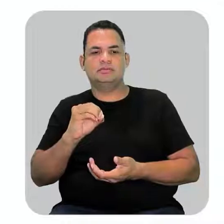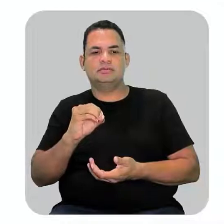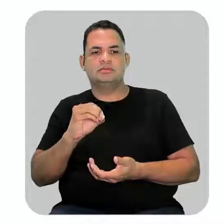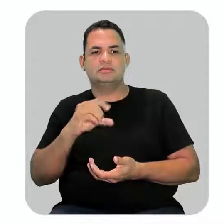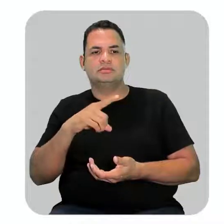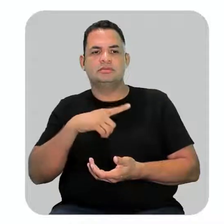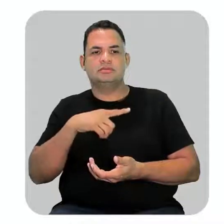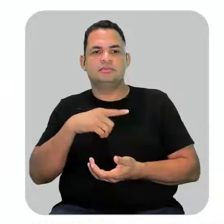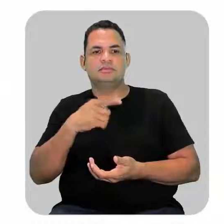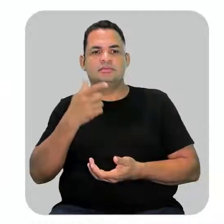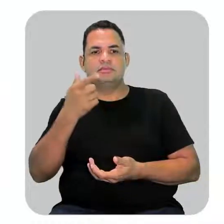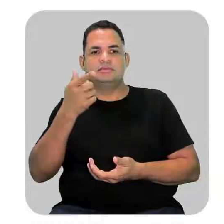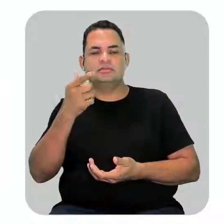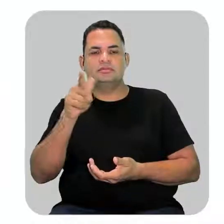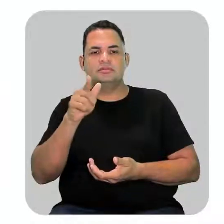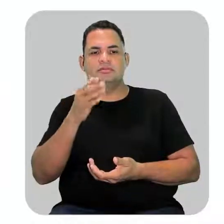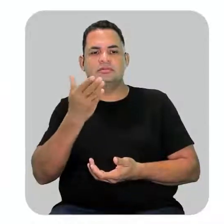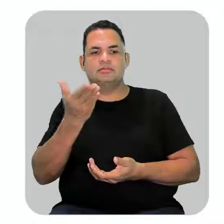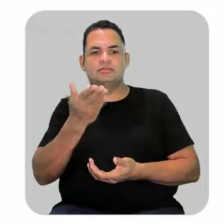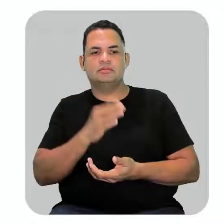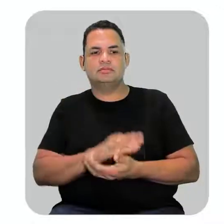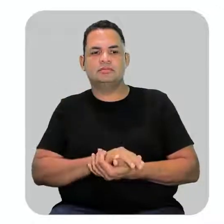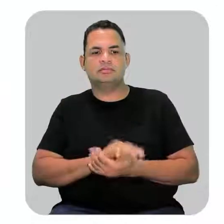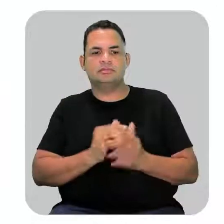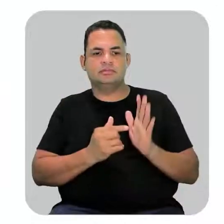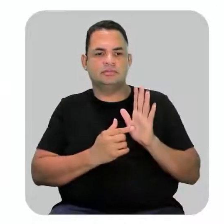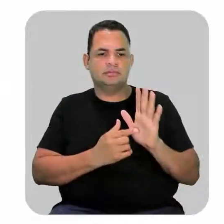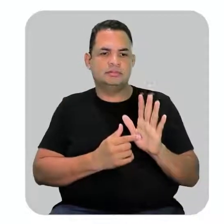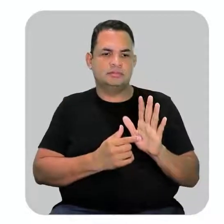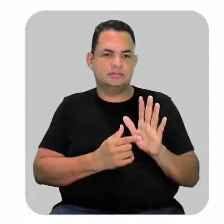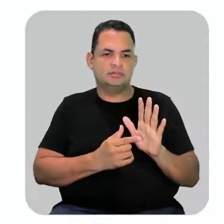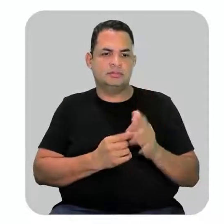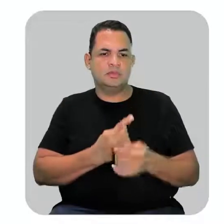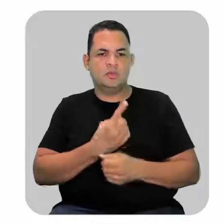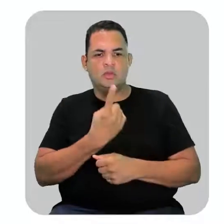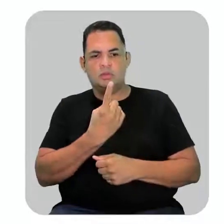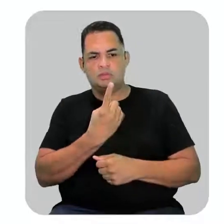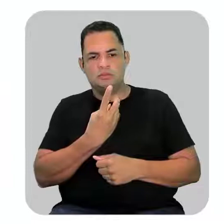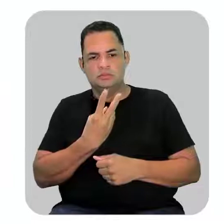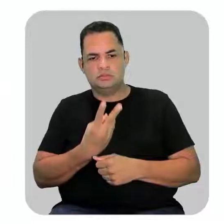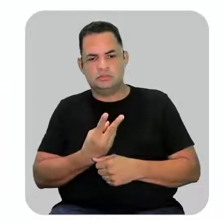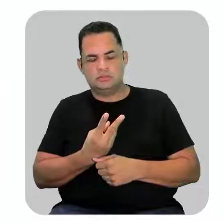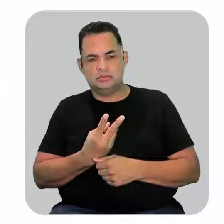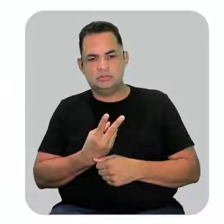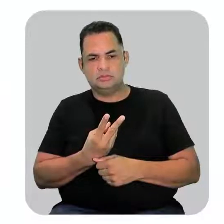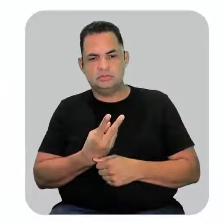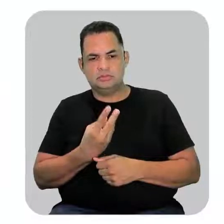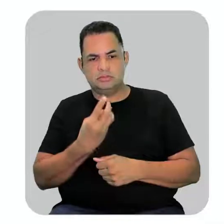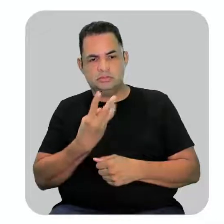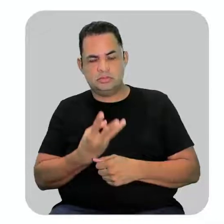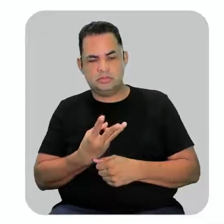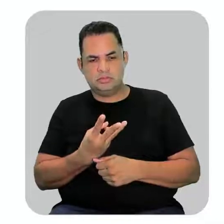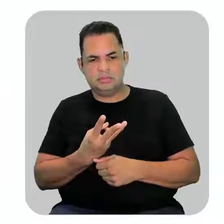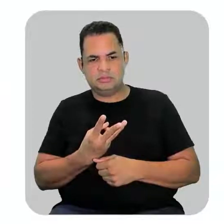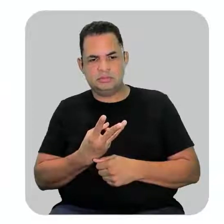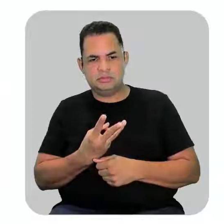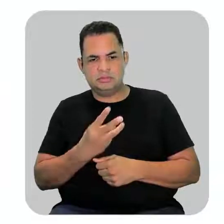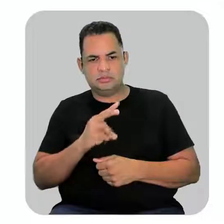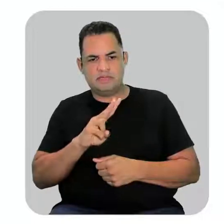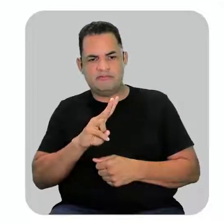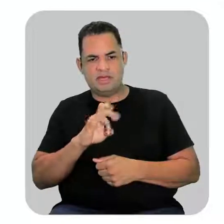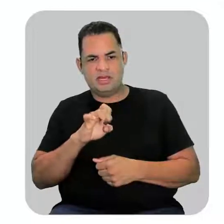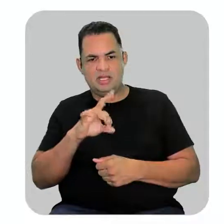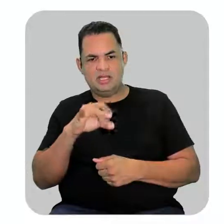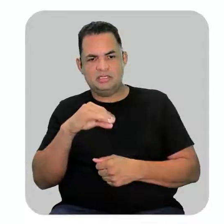temos esse outro aqui, que apresenta uma, duas, três valências